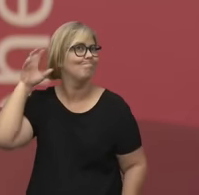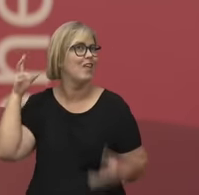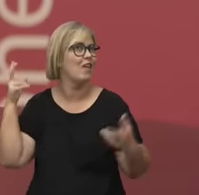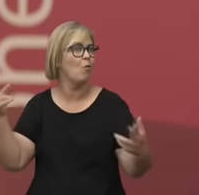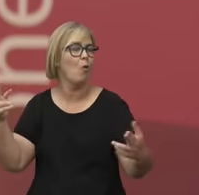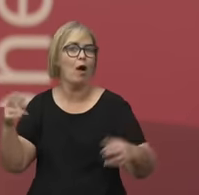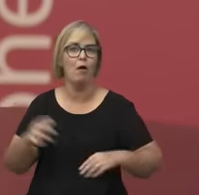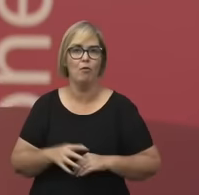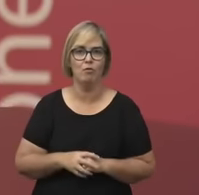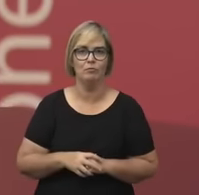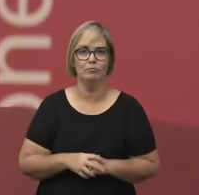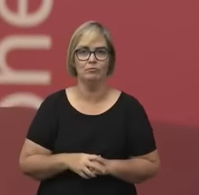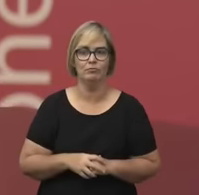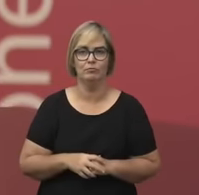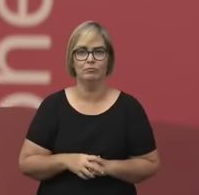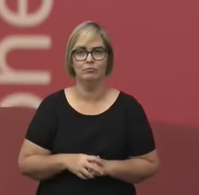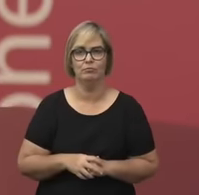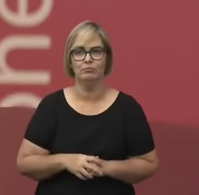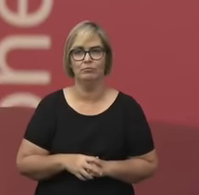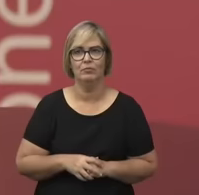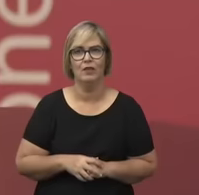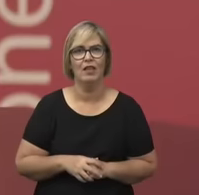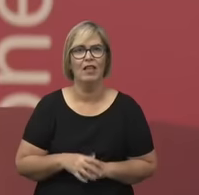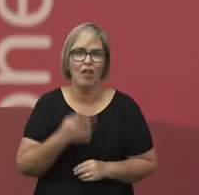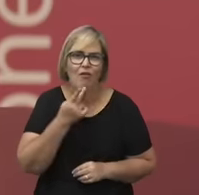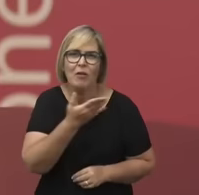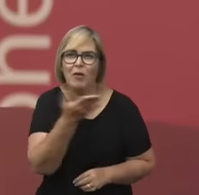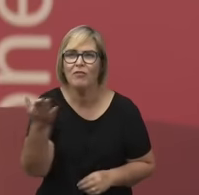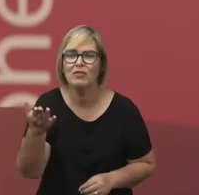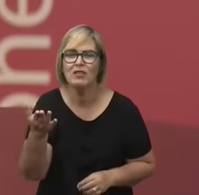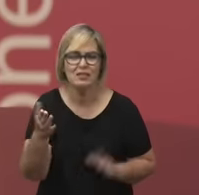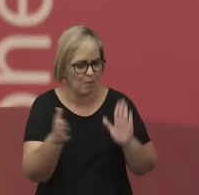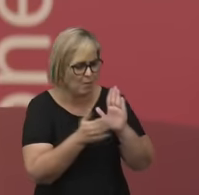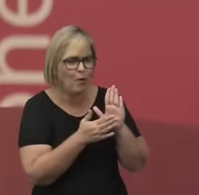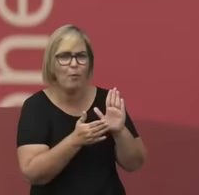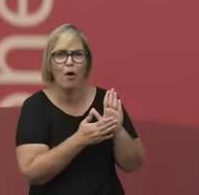eu peço que vocês não riem da minha proposta